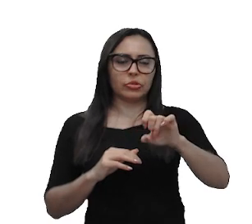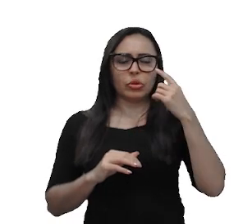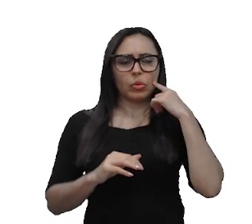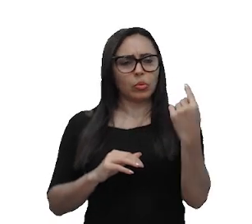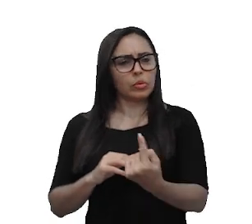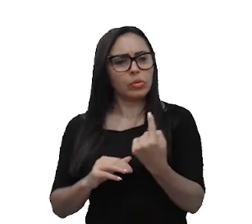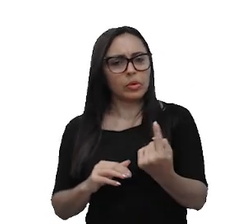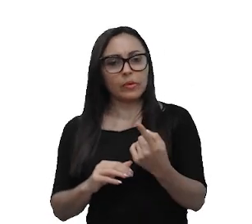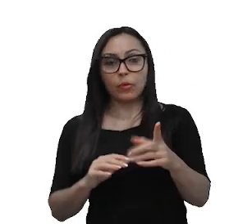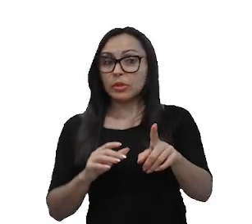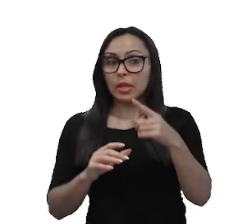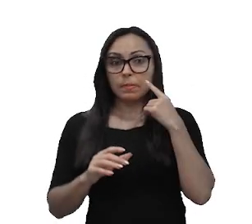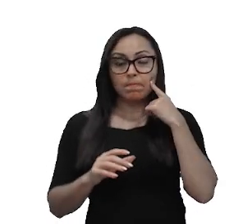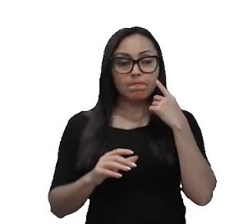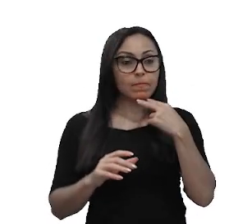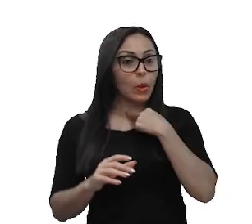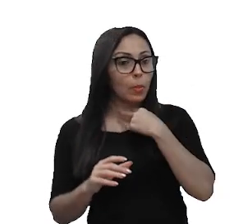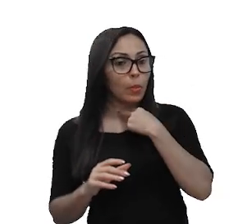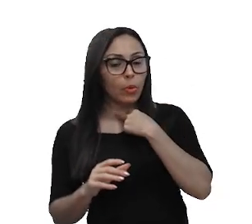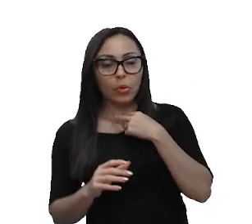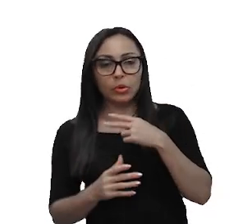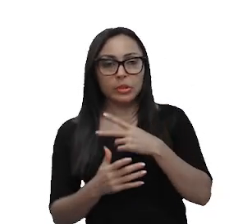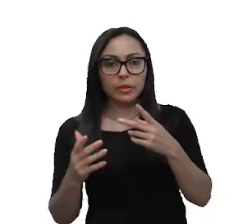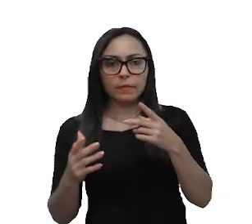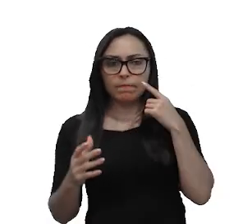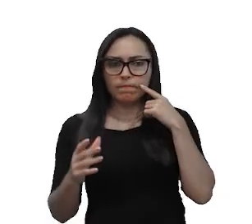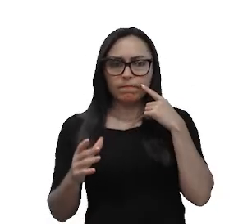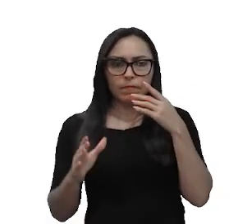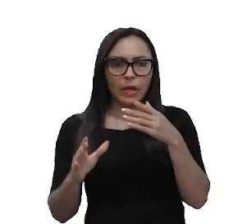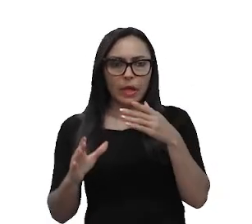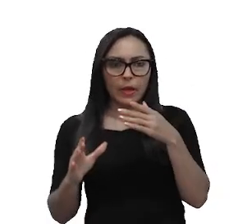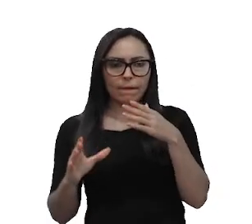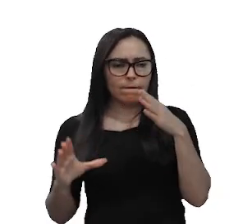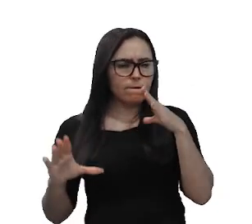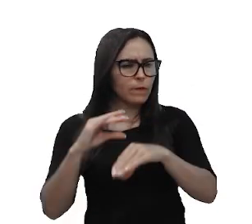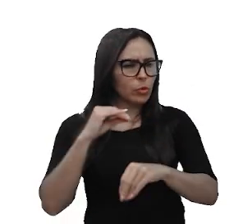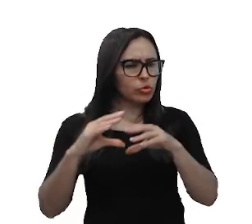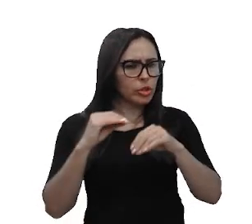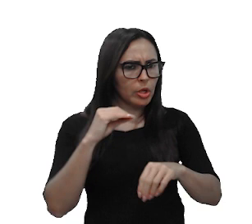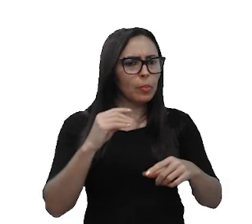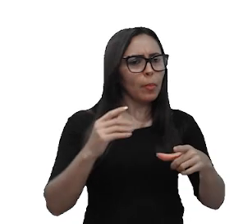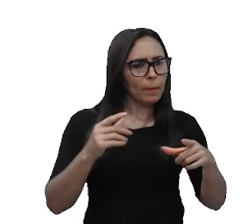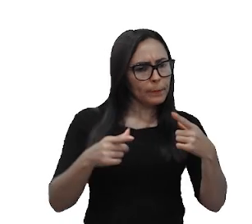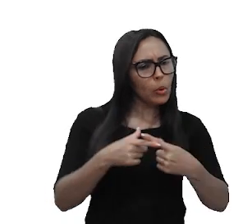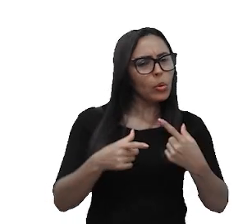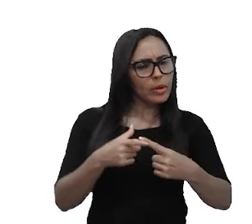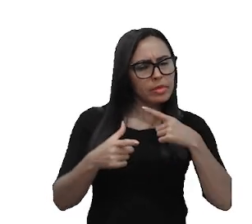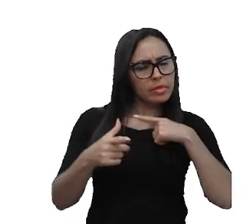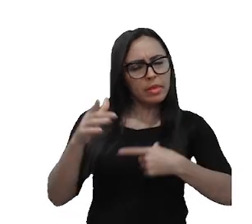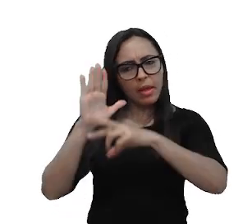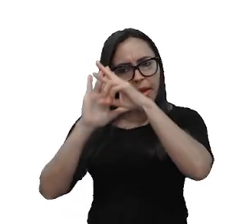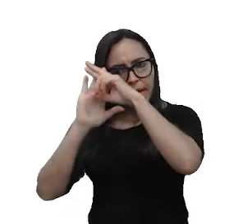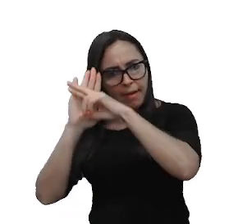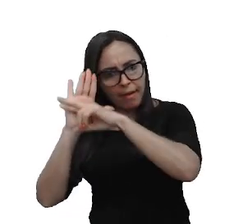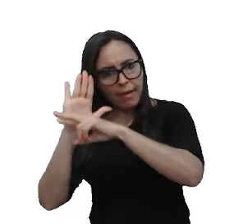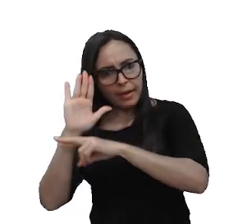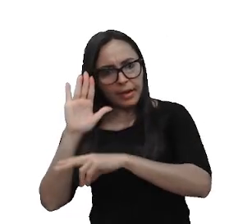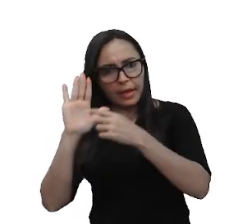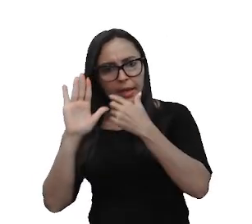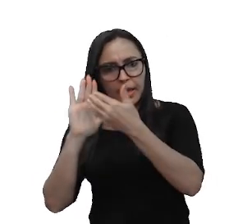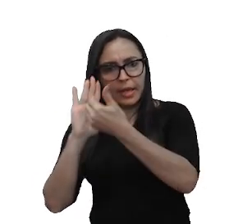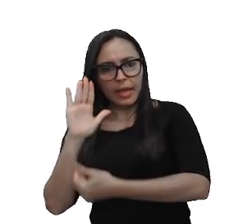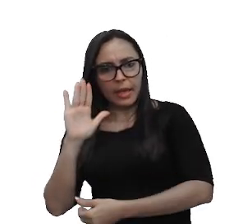coisas que você não pode fugir, né, que tem uma regra pra você fazer o roteiro, é a questão da